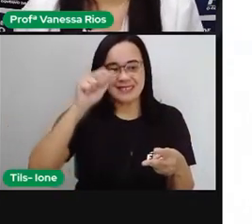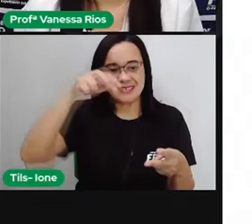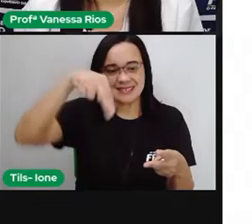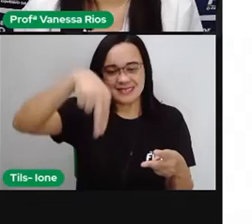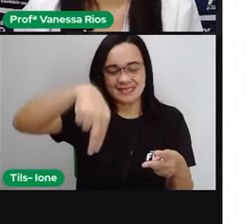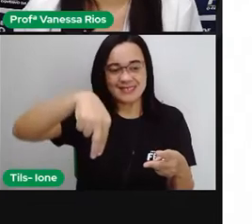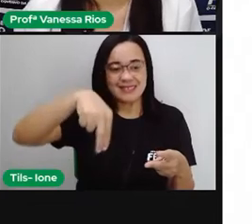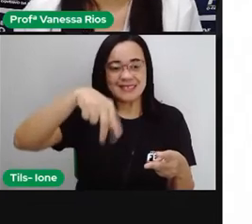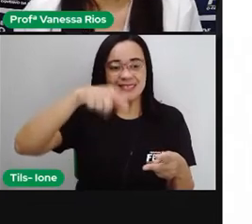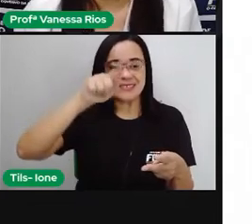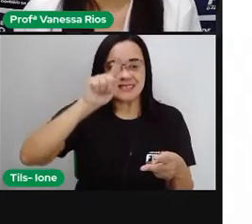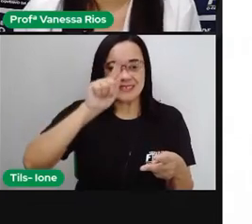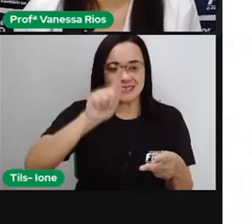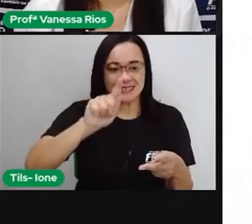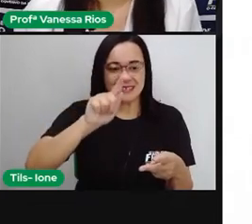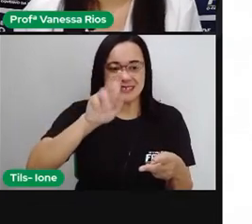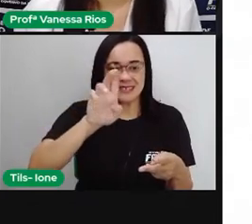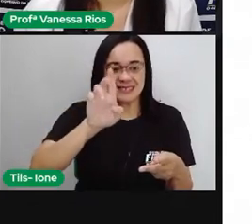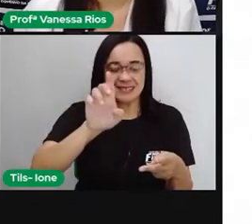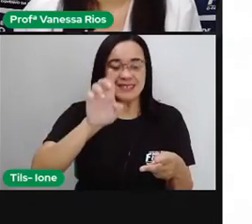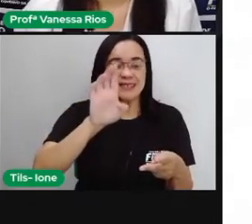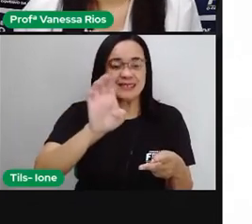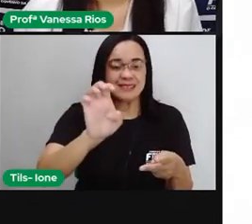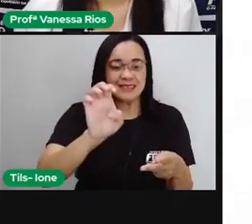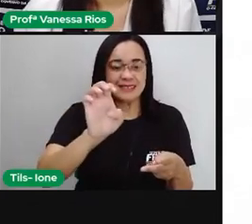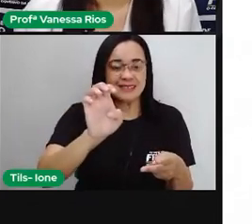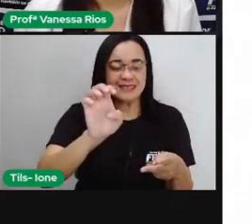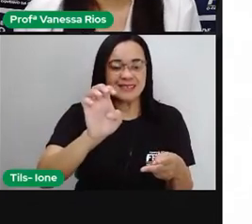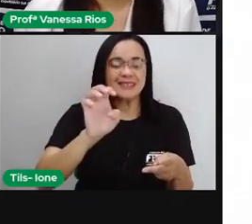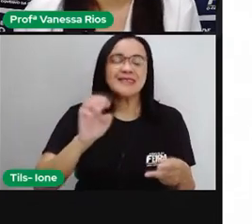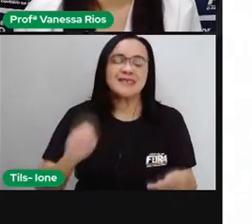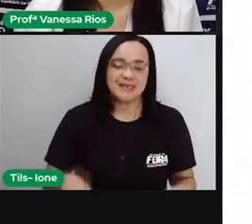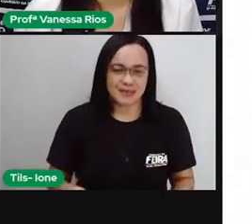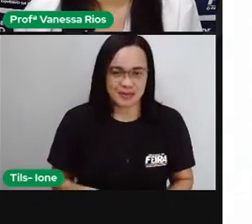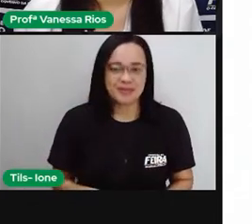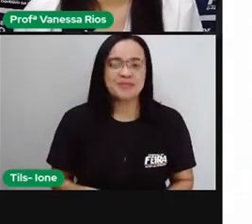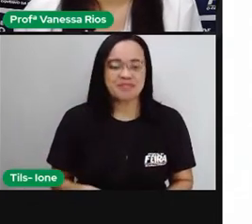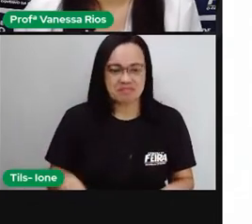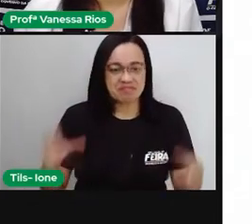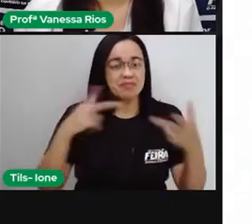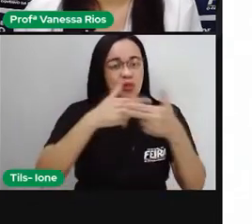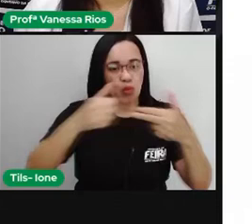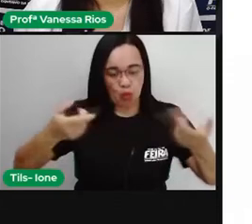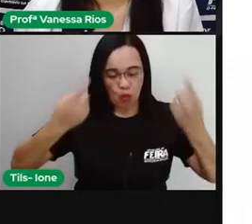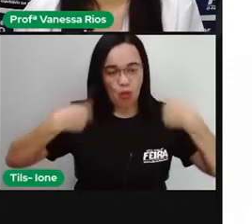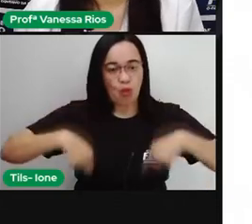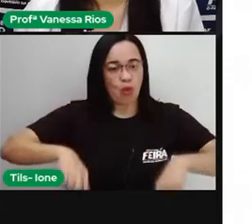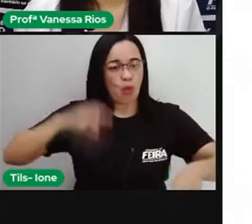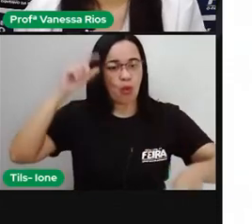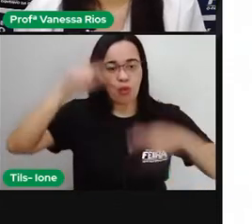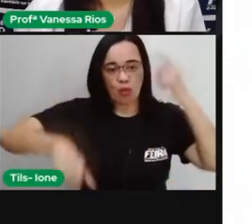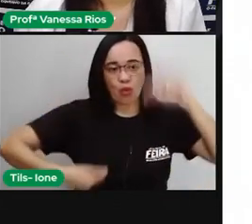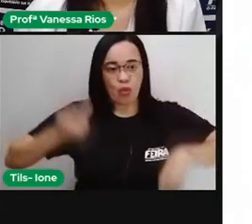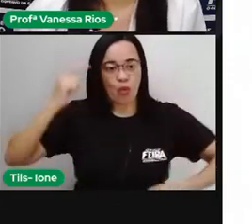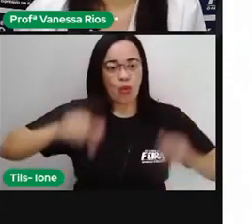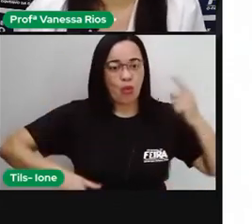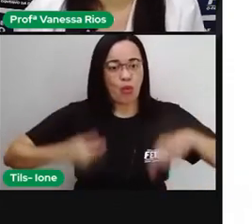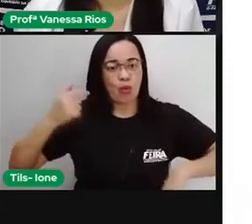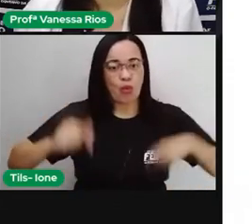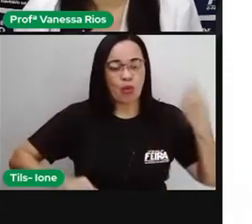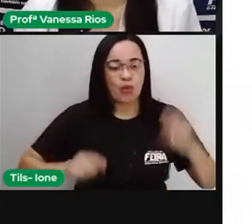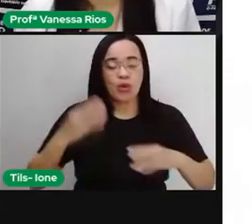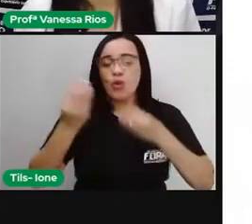com que aí várias funções do nosso corpo aconteçam, não é? E a gente vai estudar aí como é que o sangue, ele